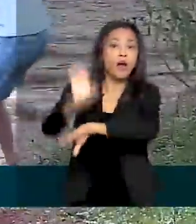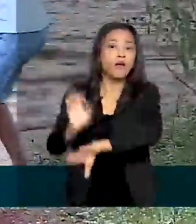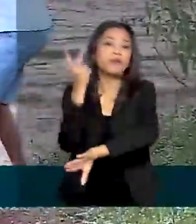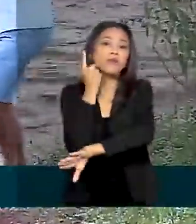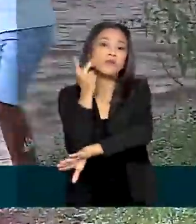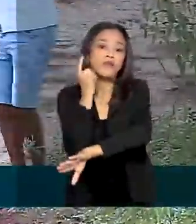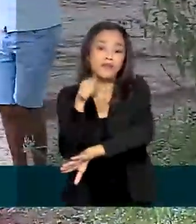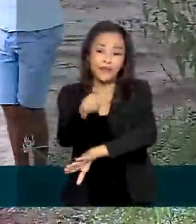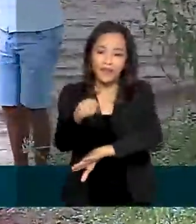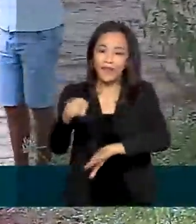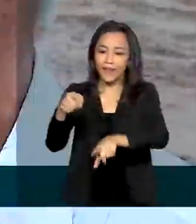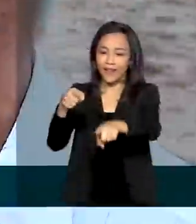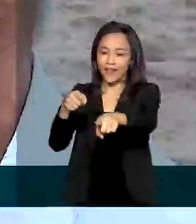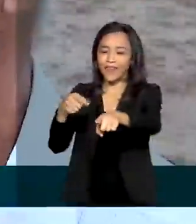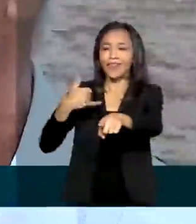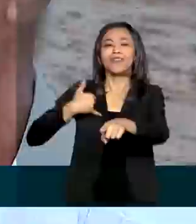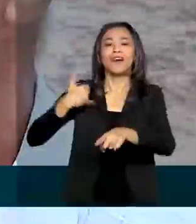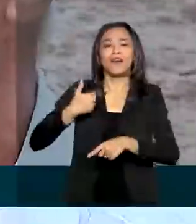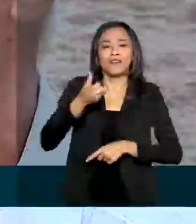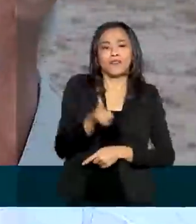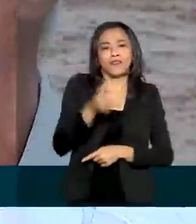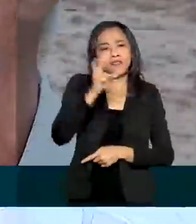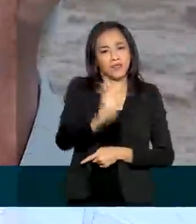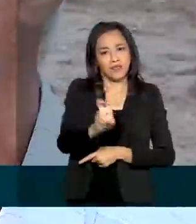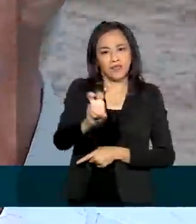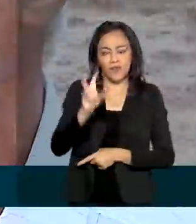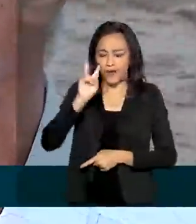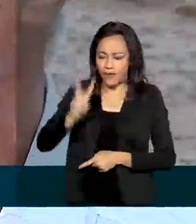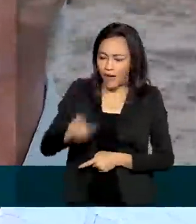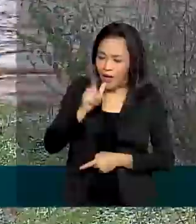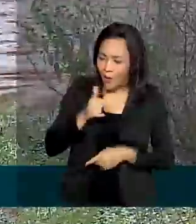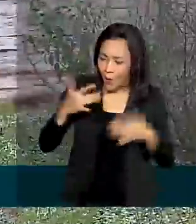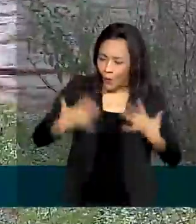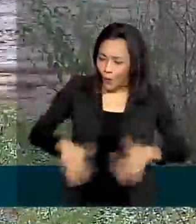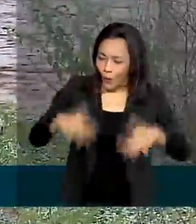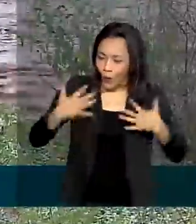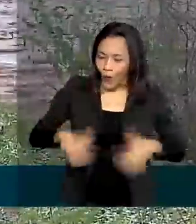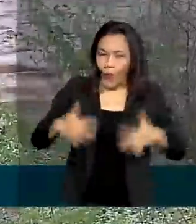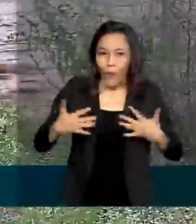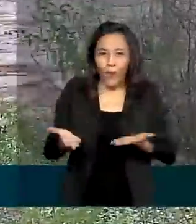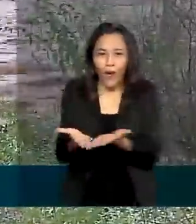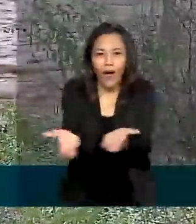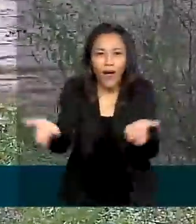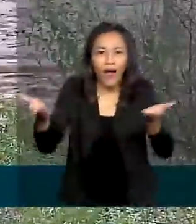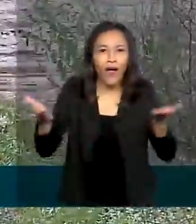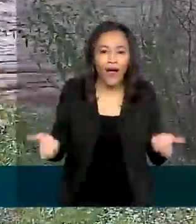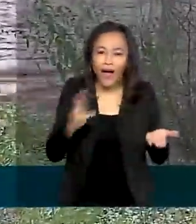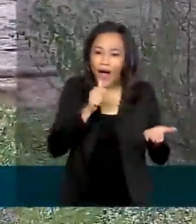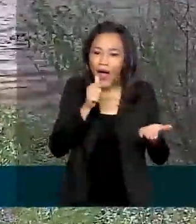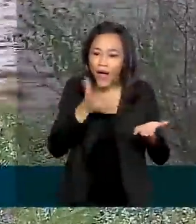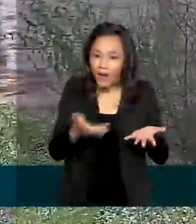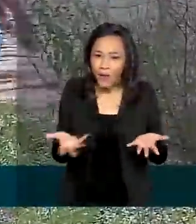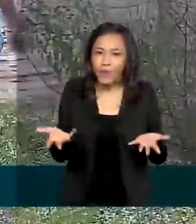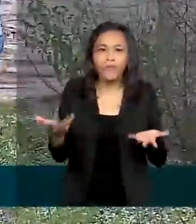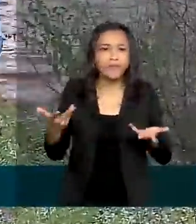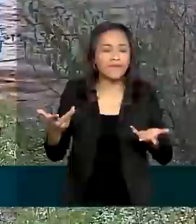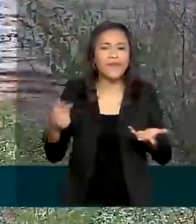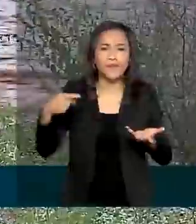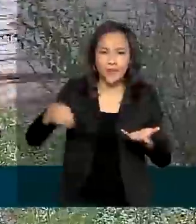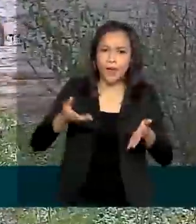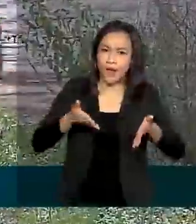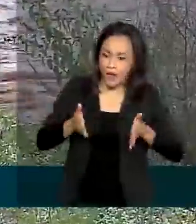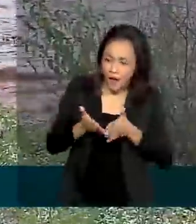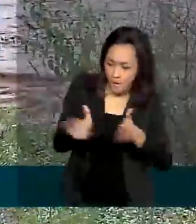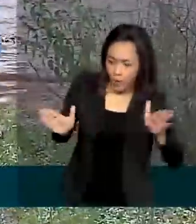registrado pelo seu Antônio, de 65 anos, que celebrou o rio que se formou rumo à barragem de Jati após a